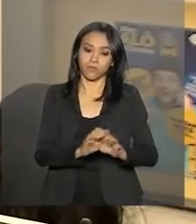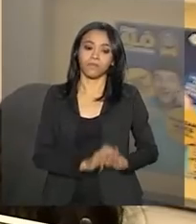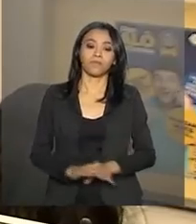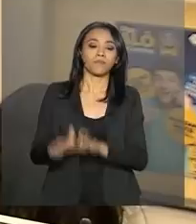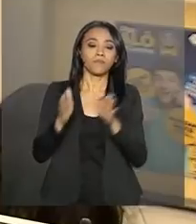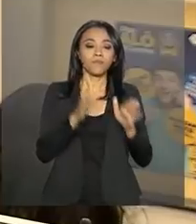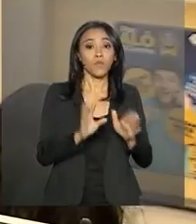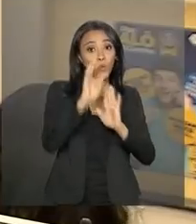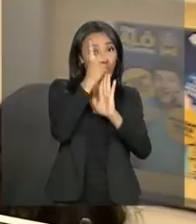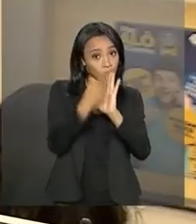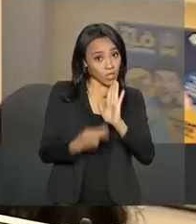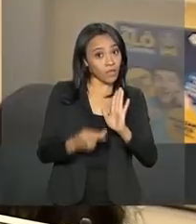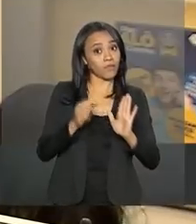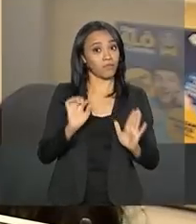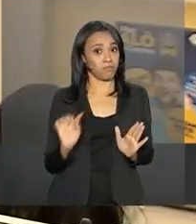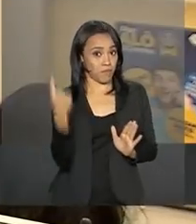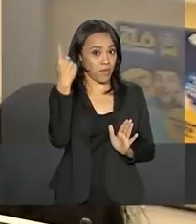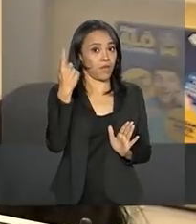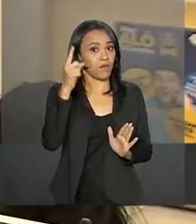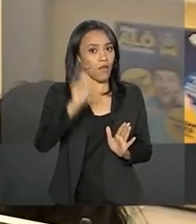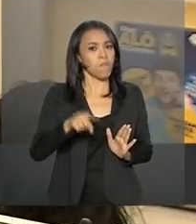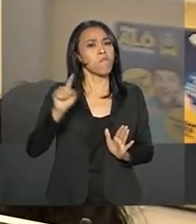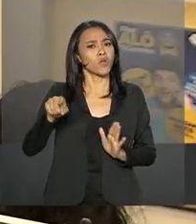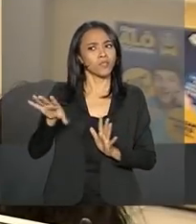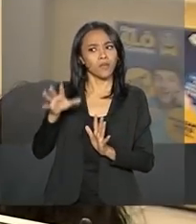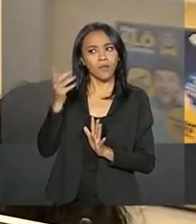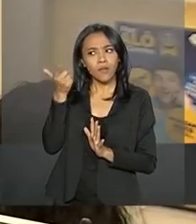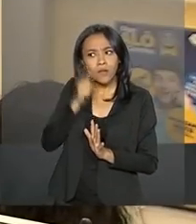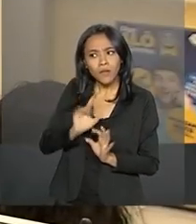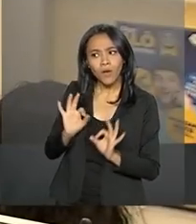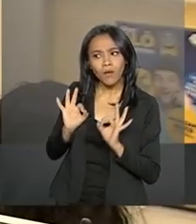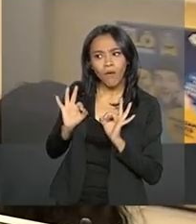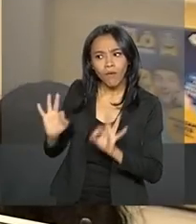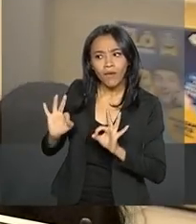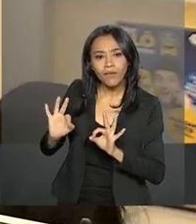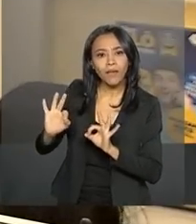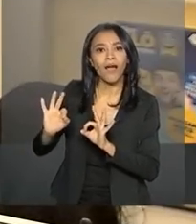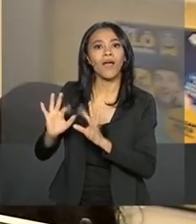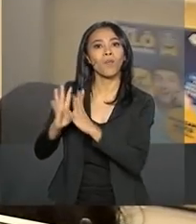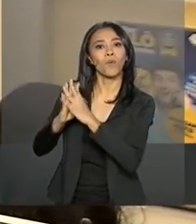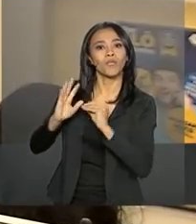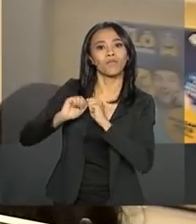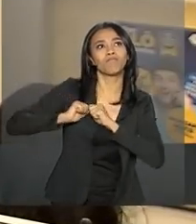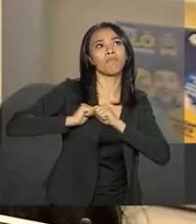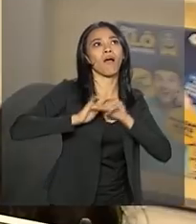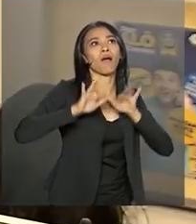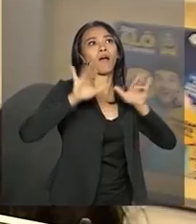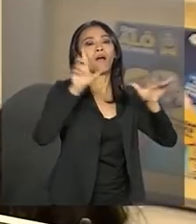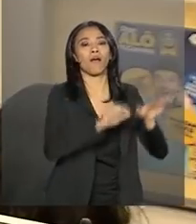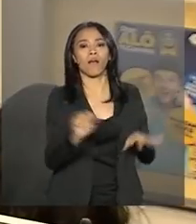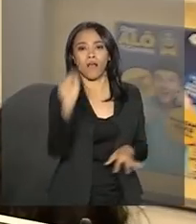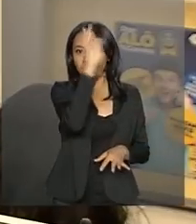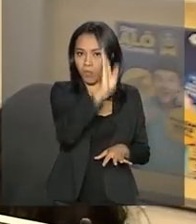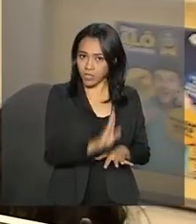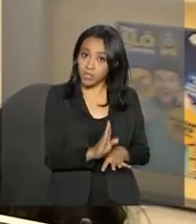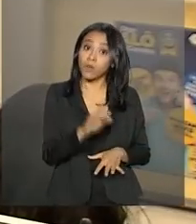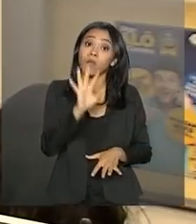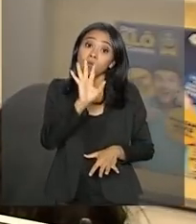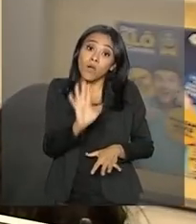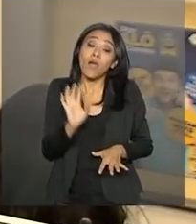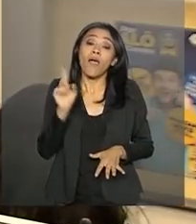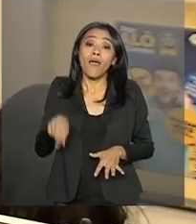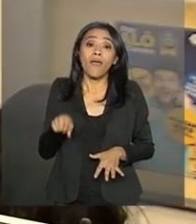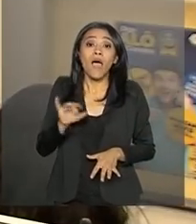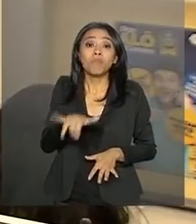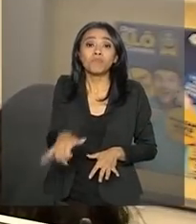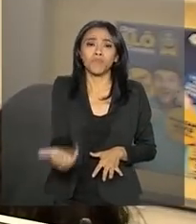piloto, o convênio pode ser ampliado para todas as agências dos Correios do Brasil. A ideia é aproveitar a presença da empresa